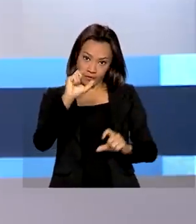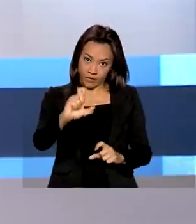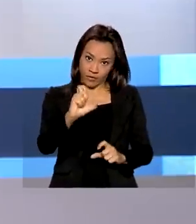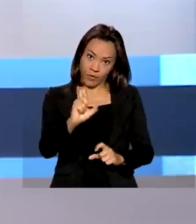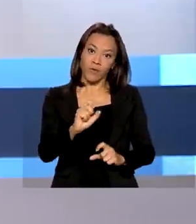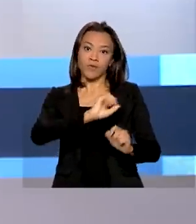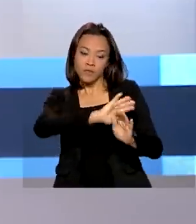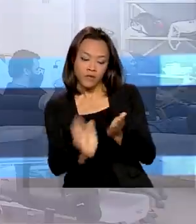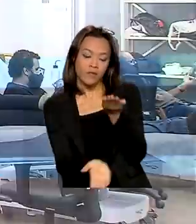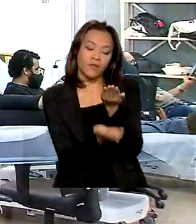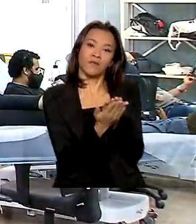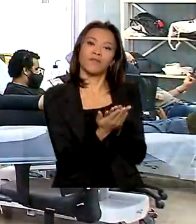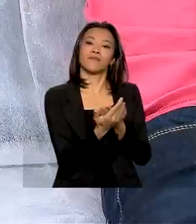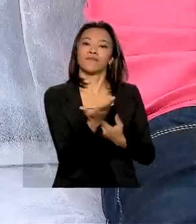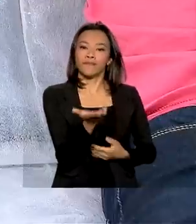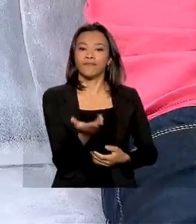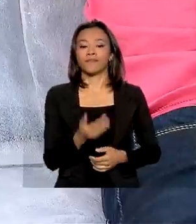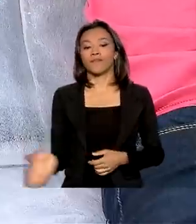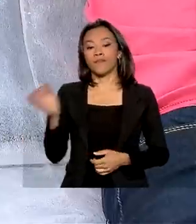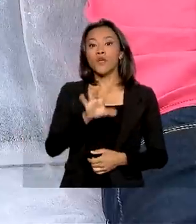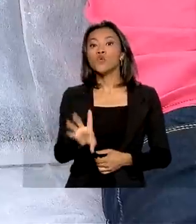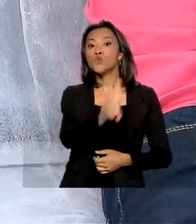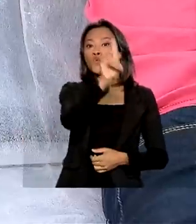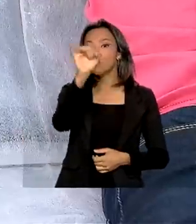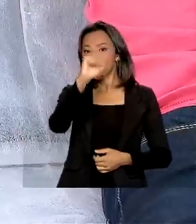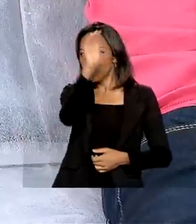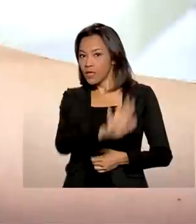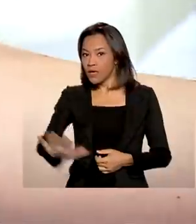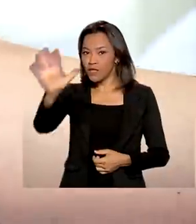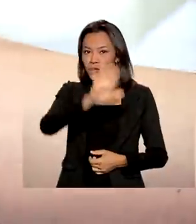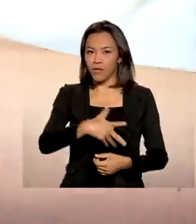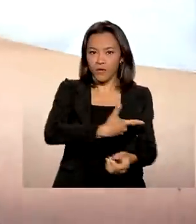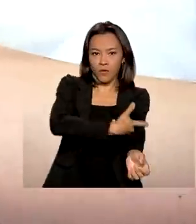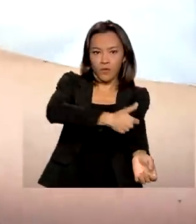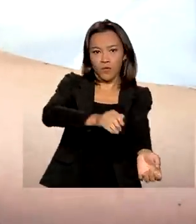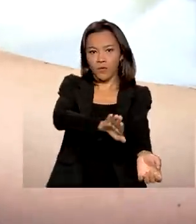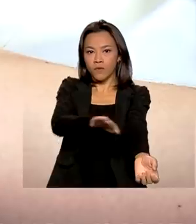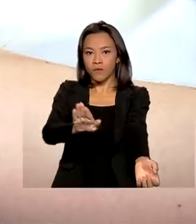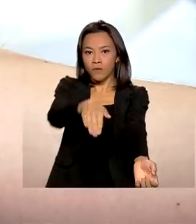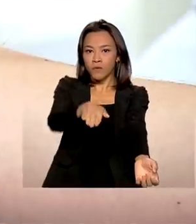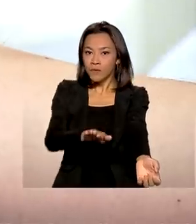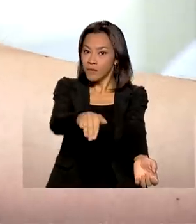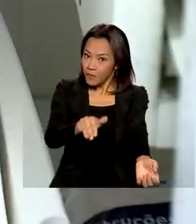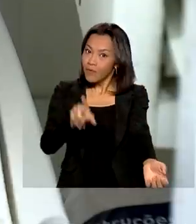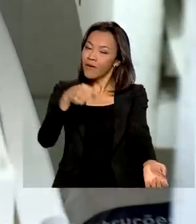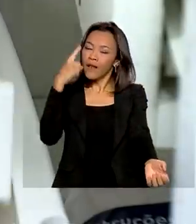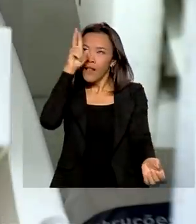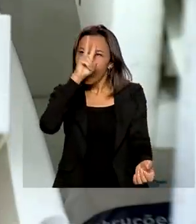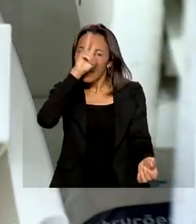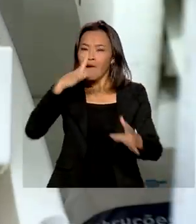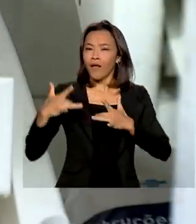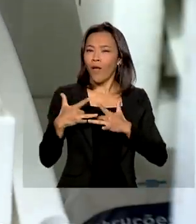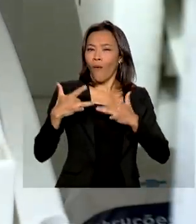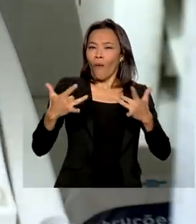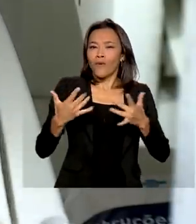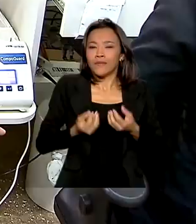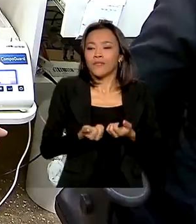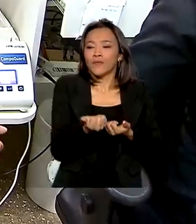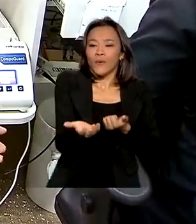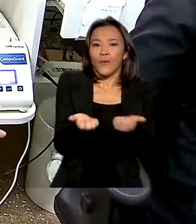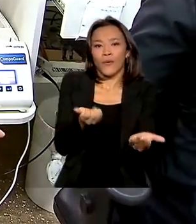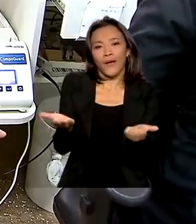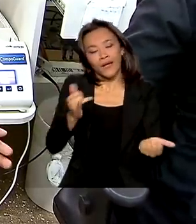No Dia Nacional do Doador de Sangue, vale lembrar dos exemplos de solidariedade e sensibilizar também as pessoas